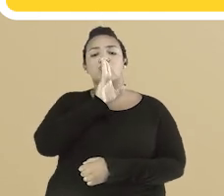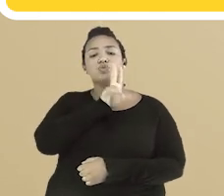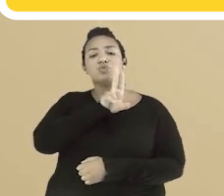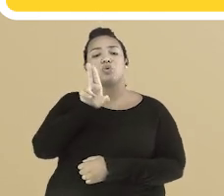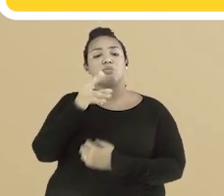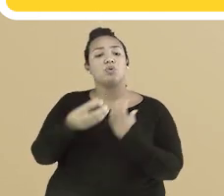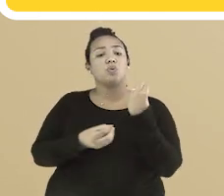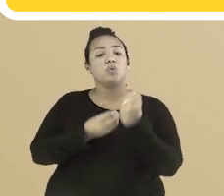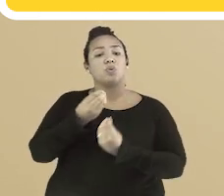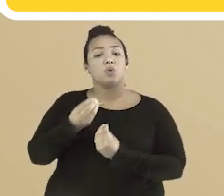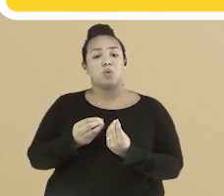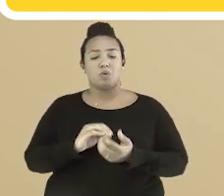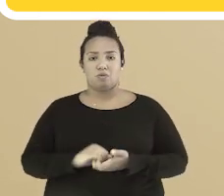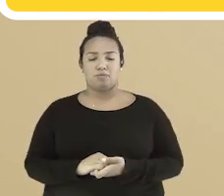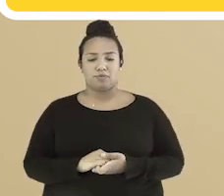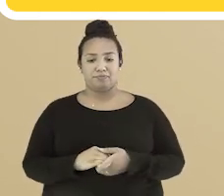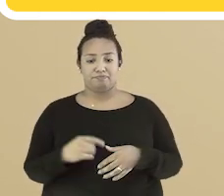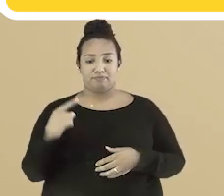Letra A.